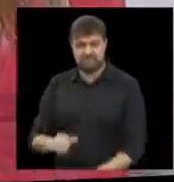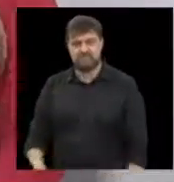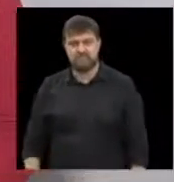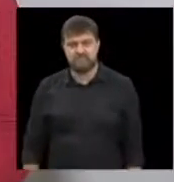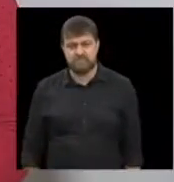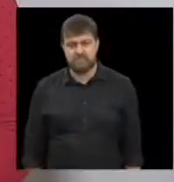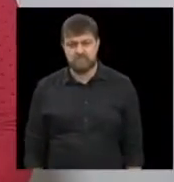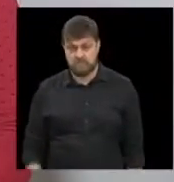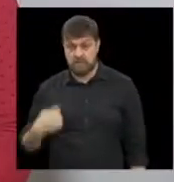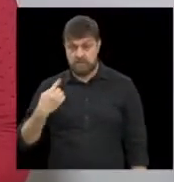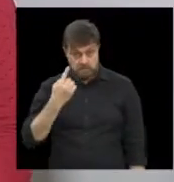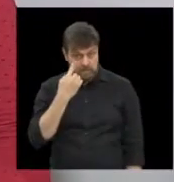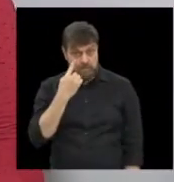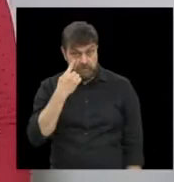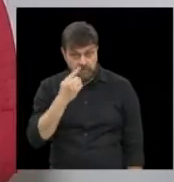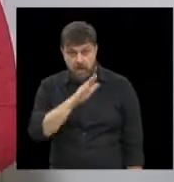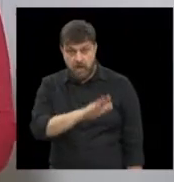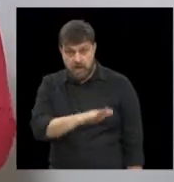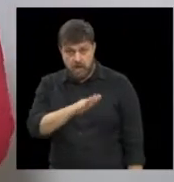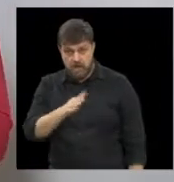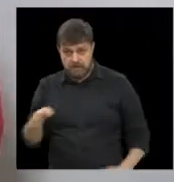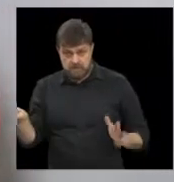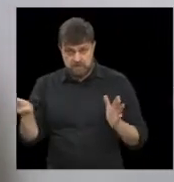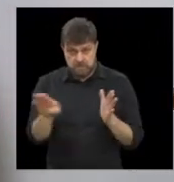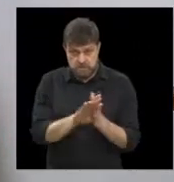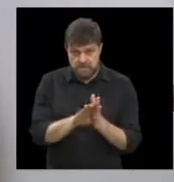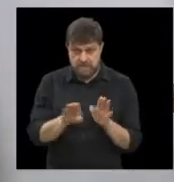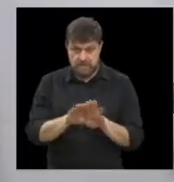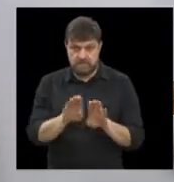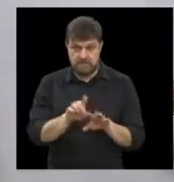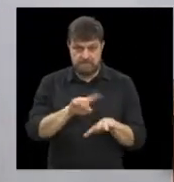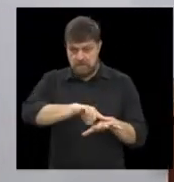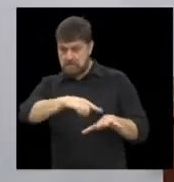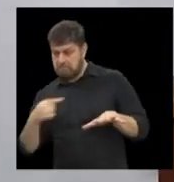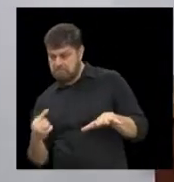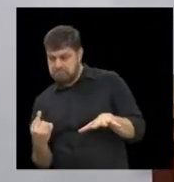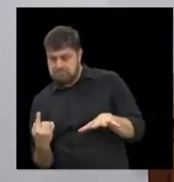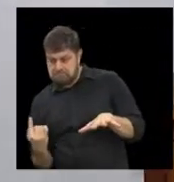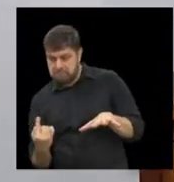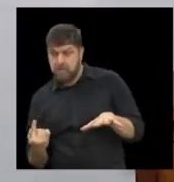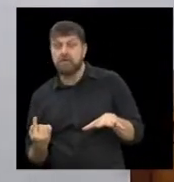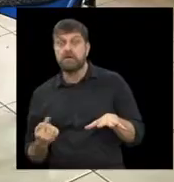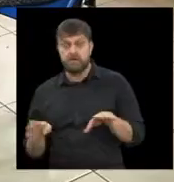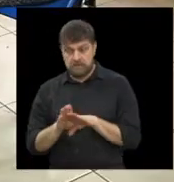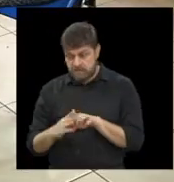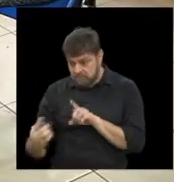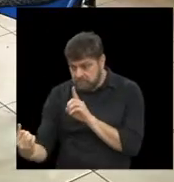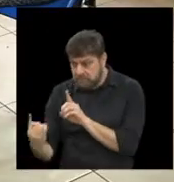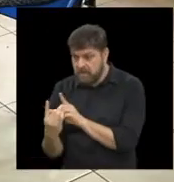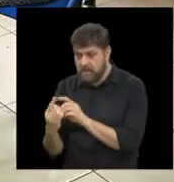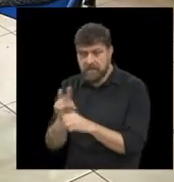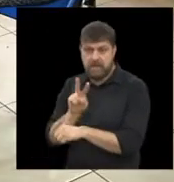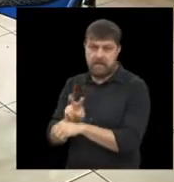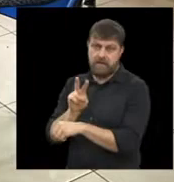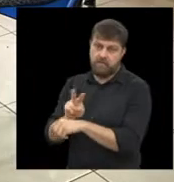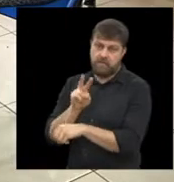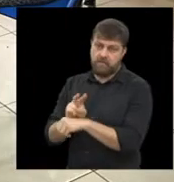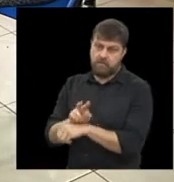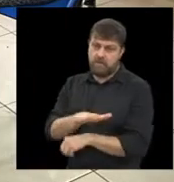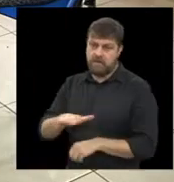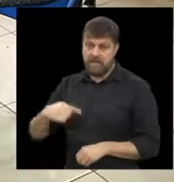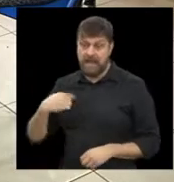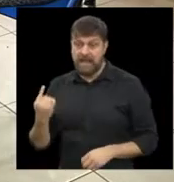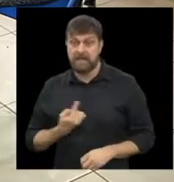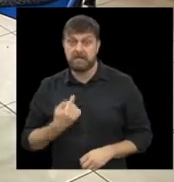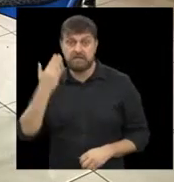Então, gente viu aí que a criança, quando chega, ela também não fica isolada, ela tem esse atendimento. Sim, porque nós entendemos que a